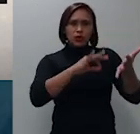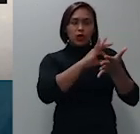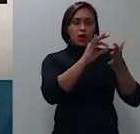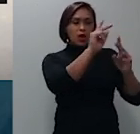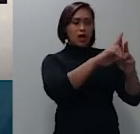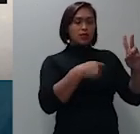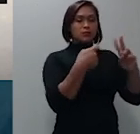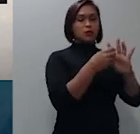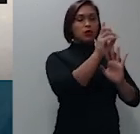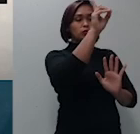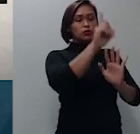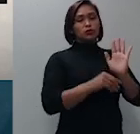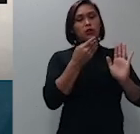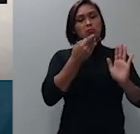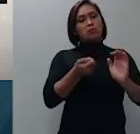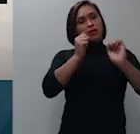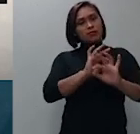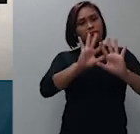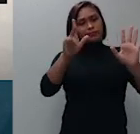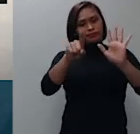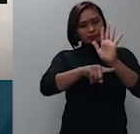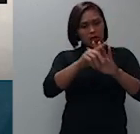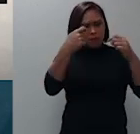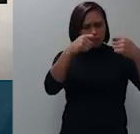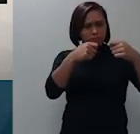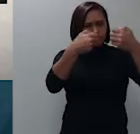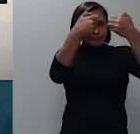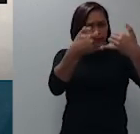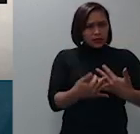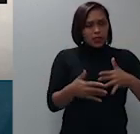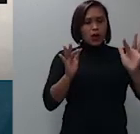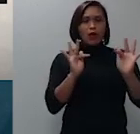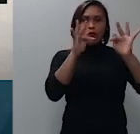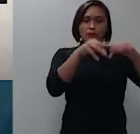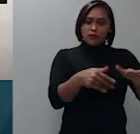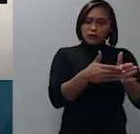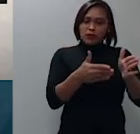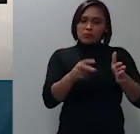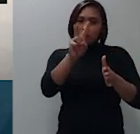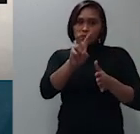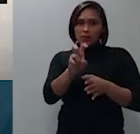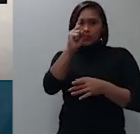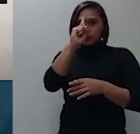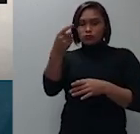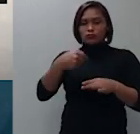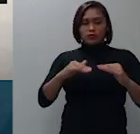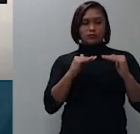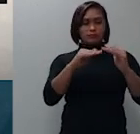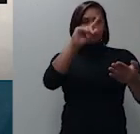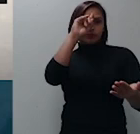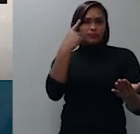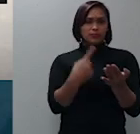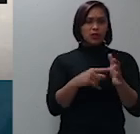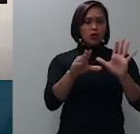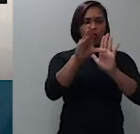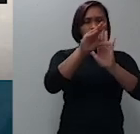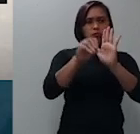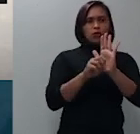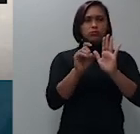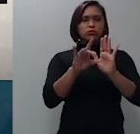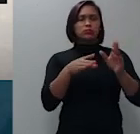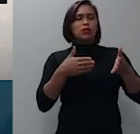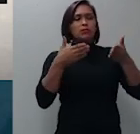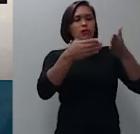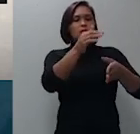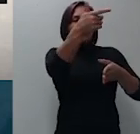esclarecimento fim do prazo legal a decisão torna-se estável seu conteúdo só poderá ser objeto de novo debate no